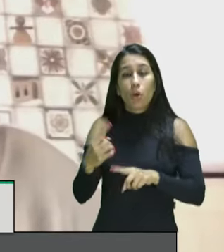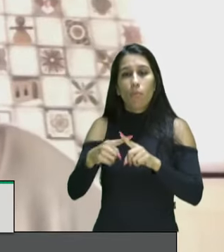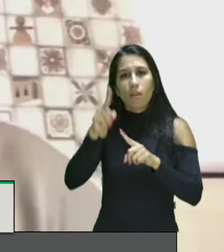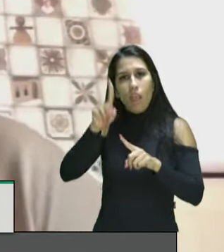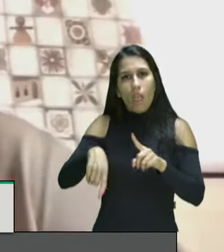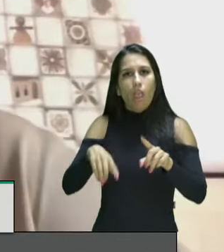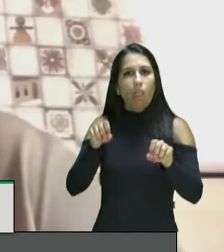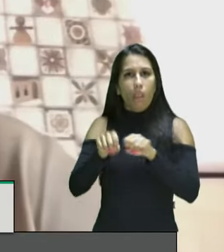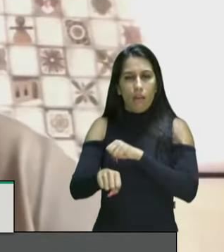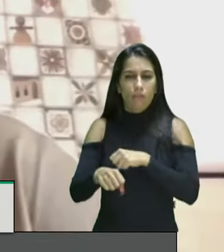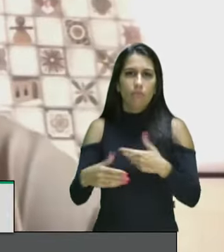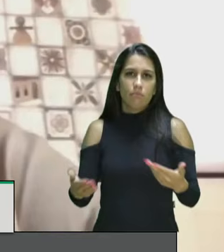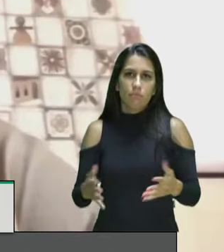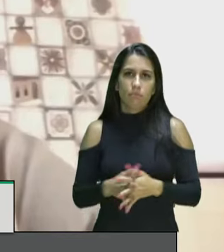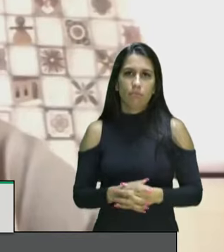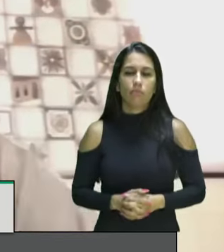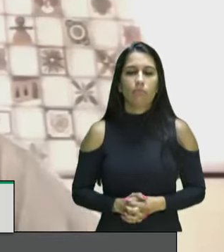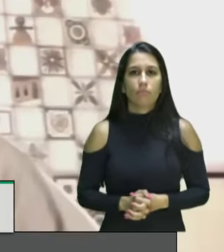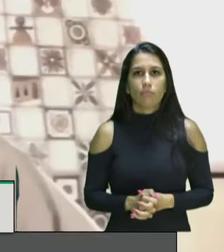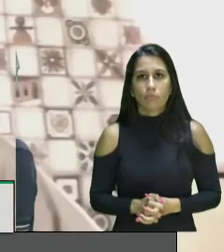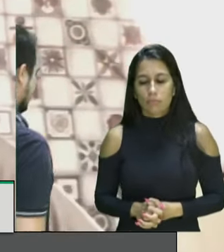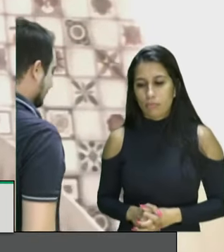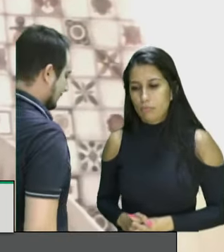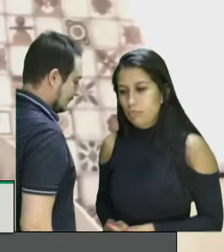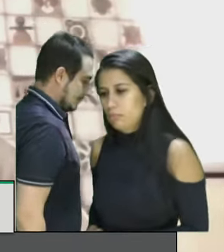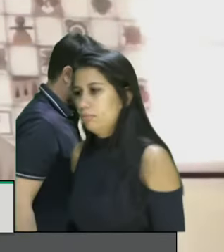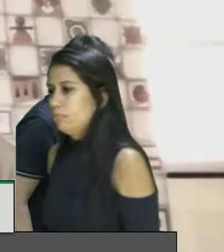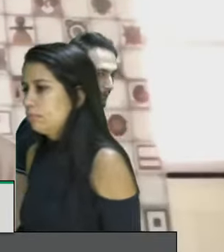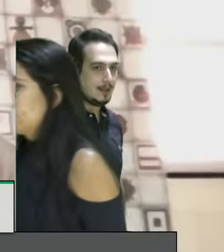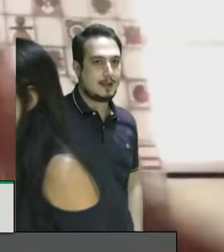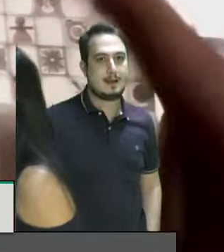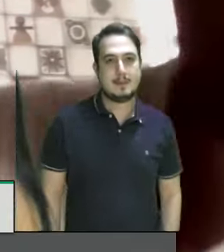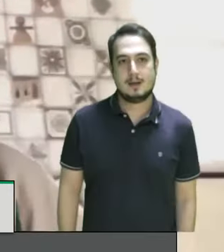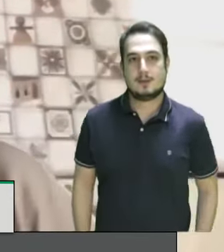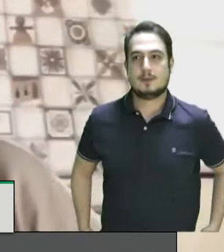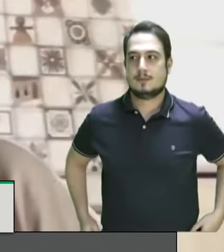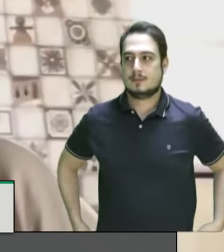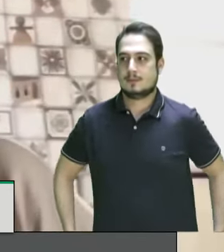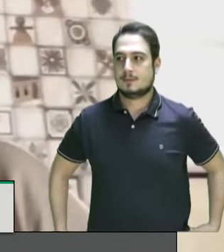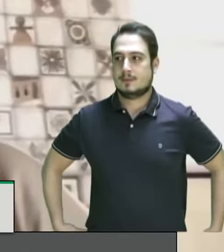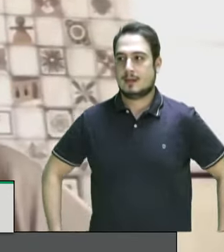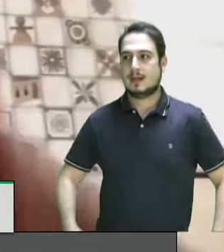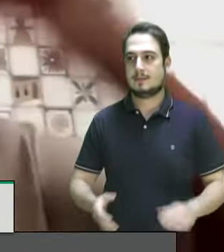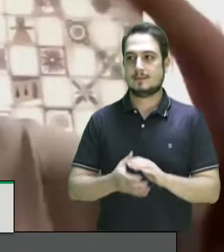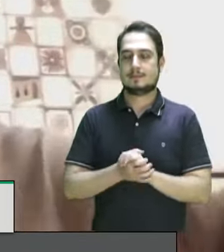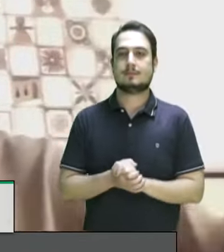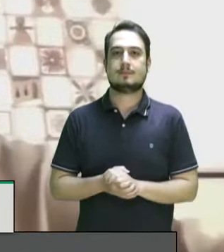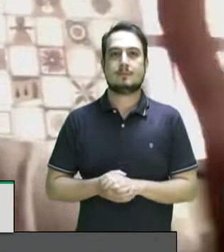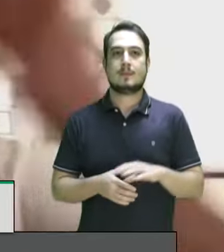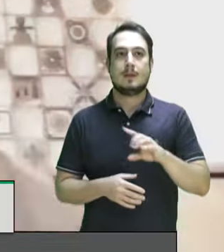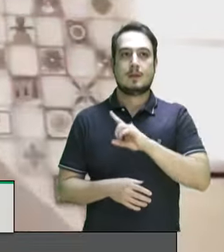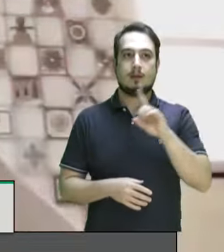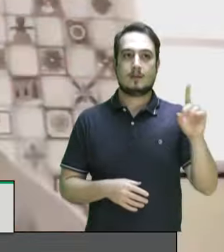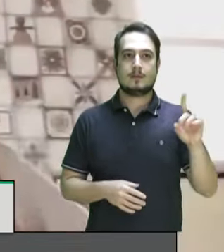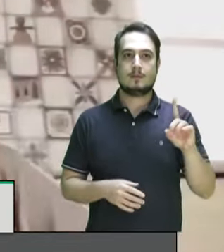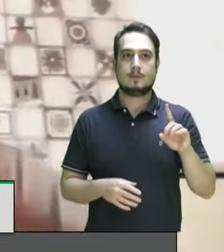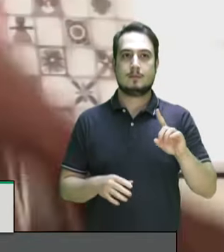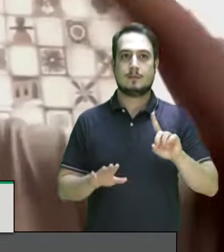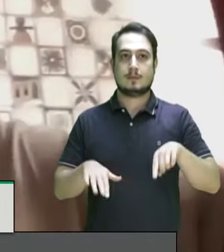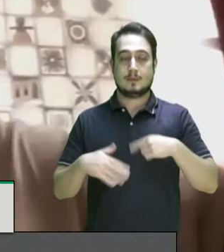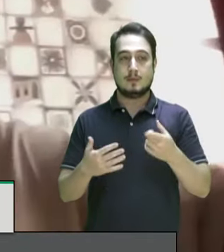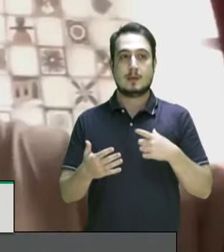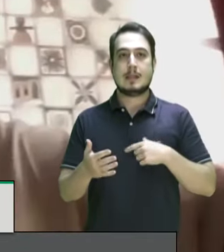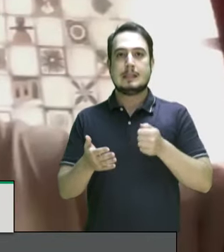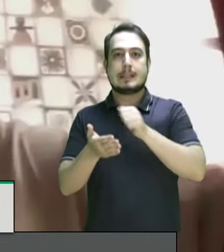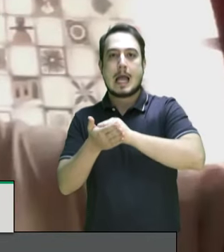não podemos manter o diálogo nas avaliações dos relatórios se cumpriu ou não cumpriu se